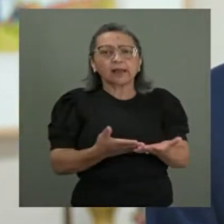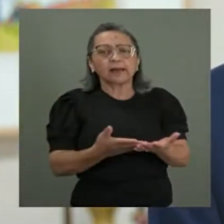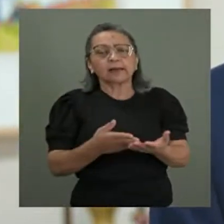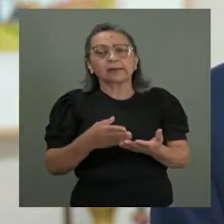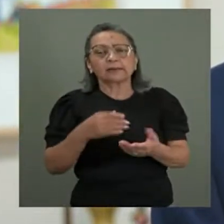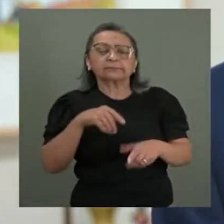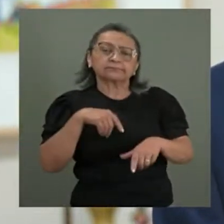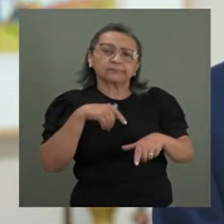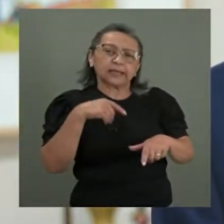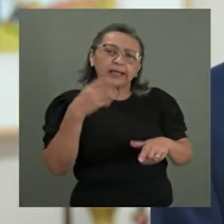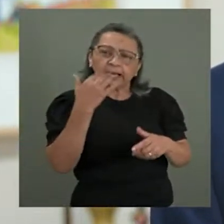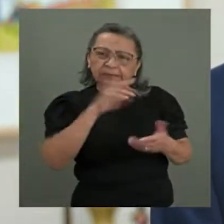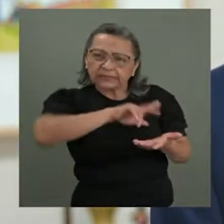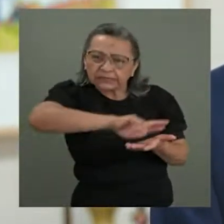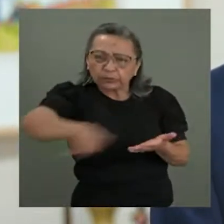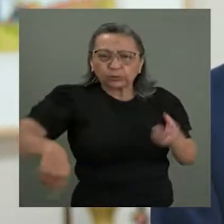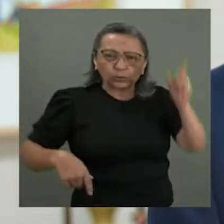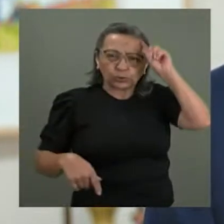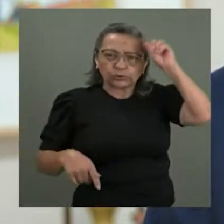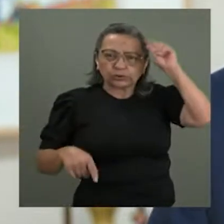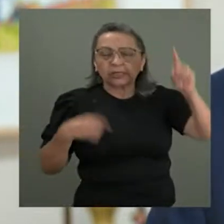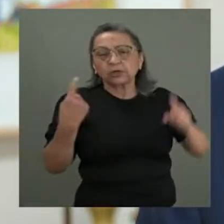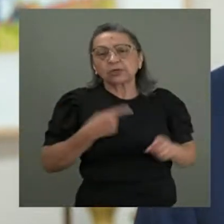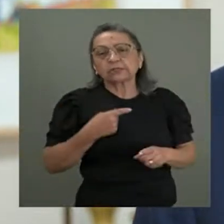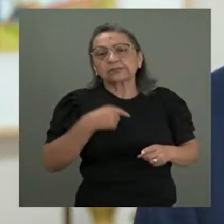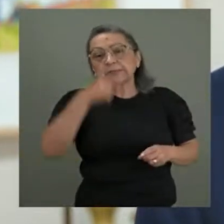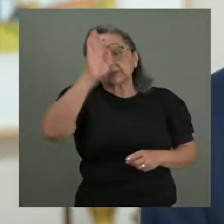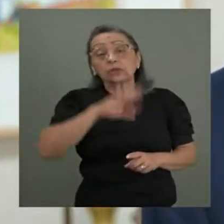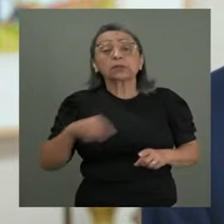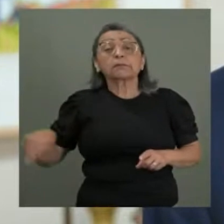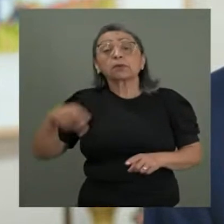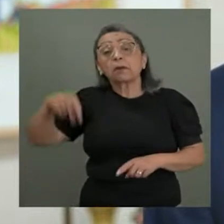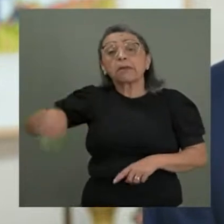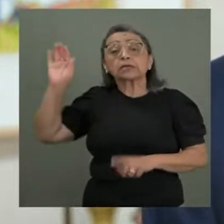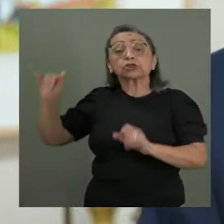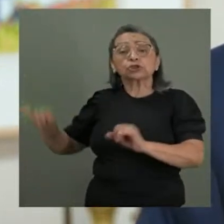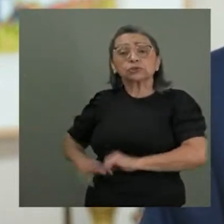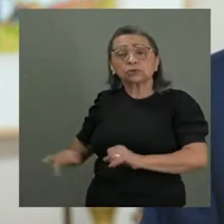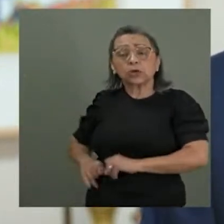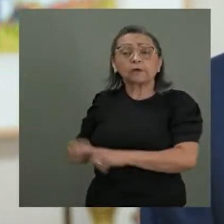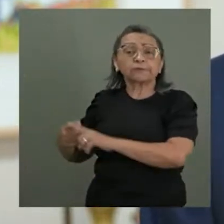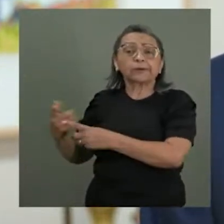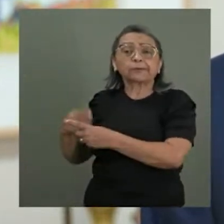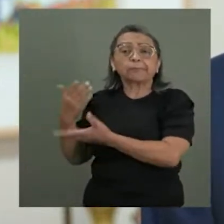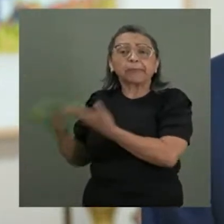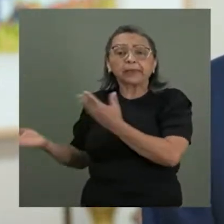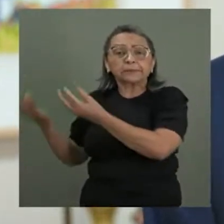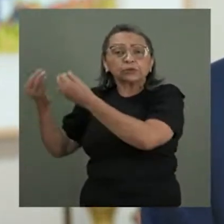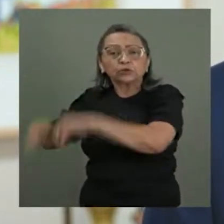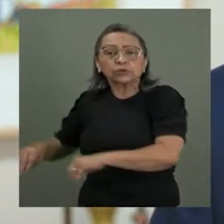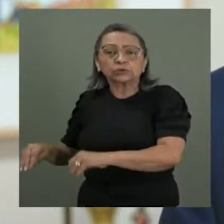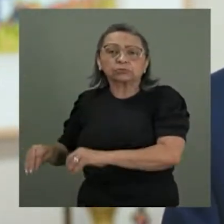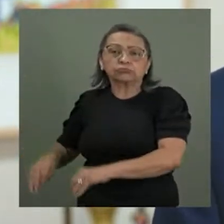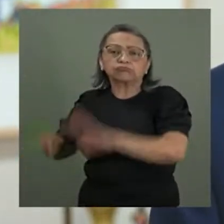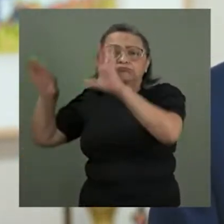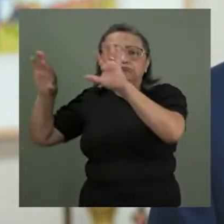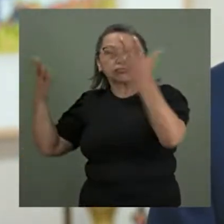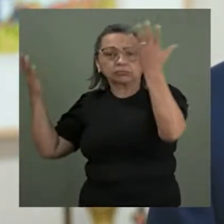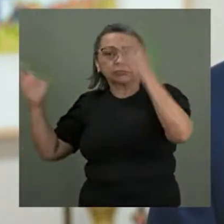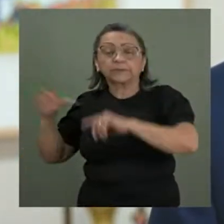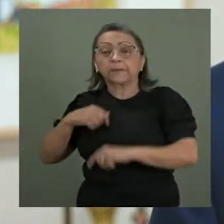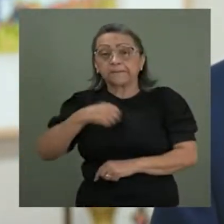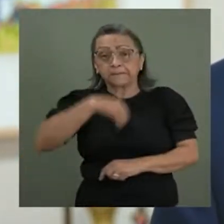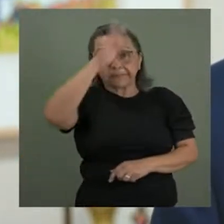dos brasileiros todos os dias e que são os que mais sofrem com quebra de safra. O Brasil, nos últimos